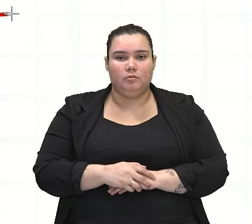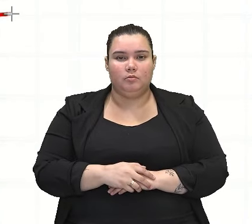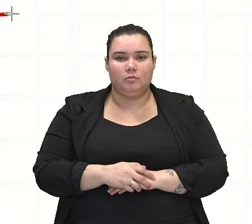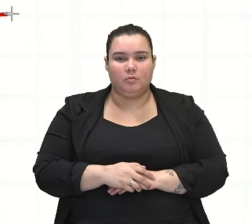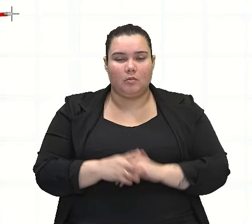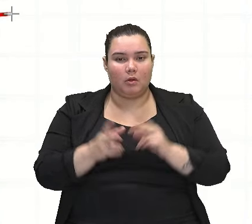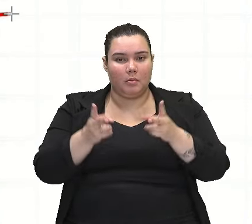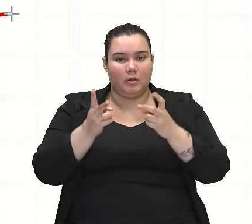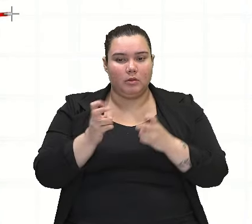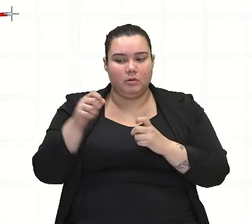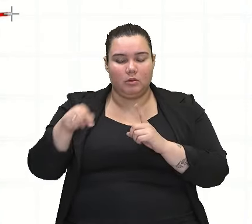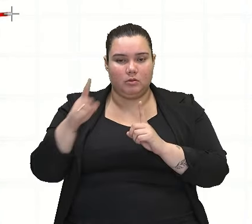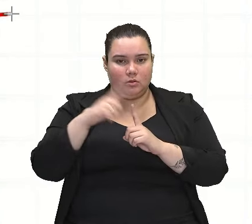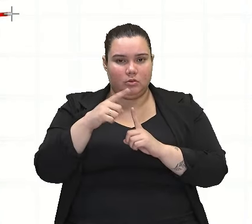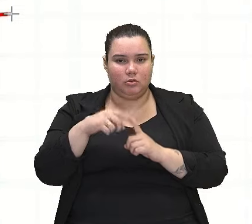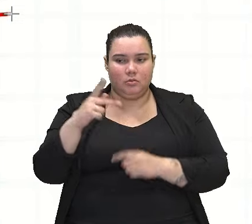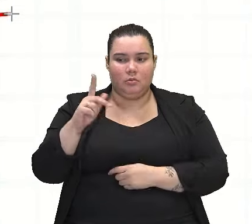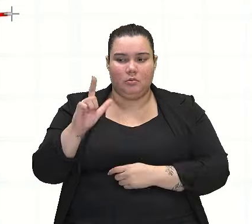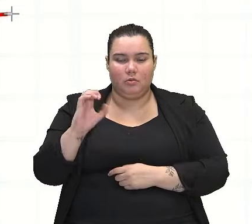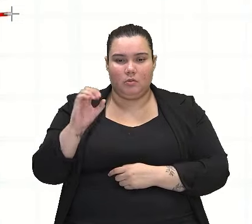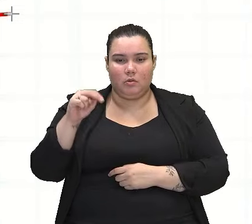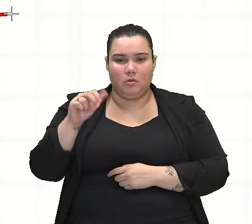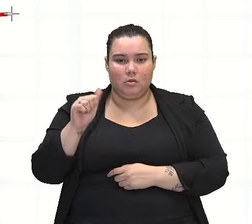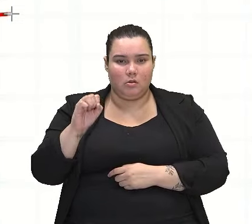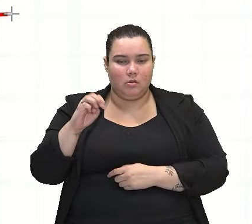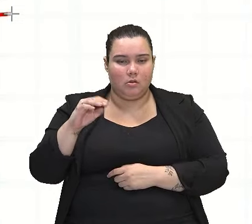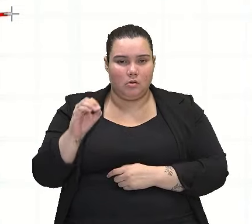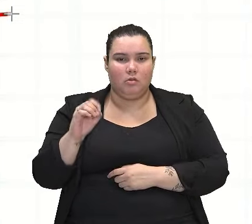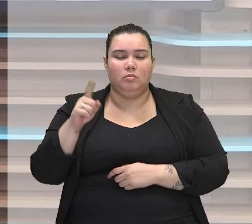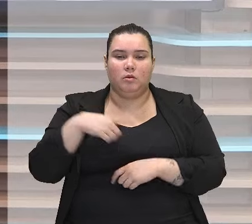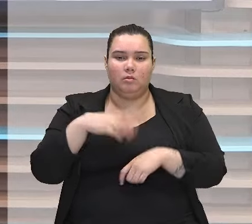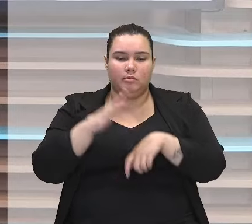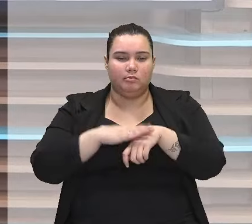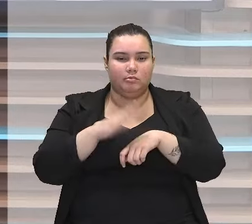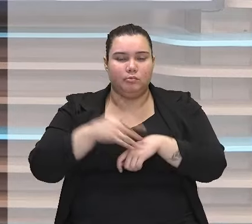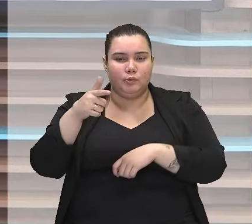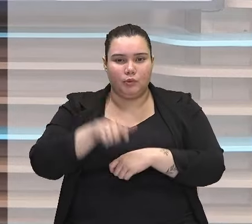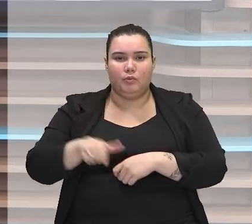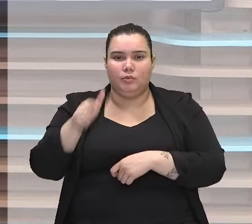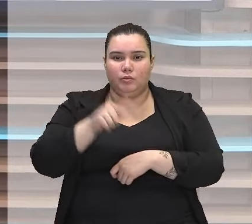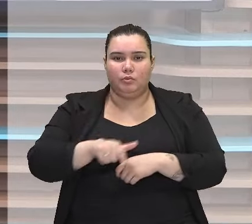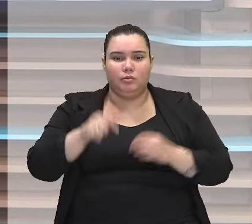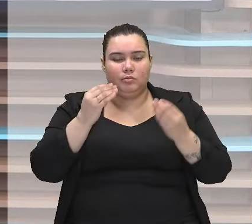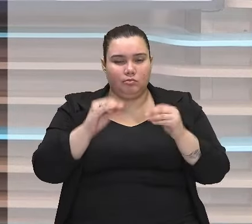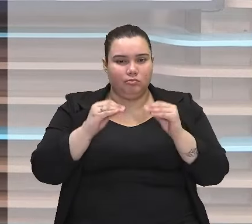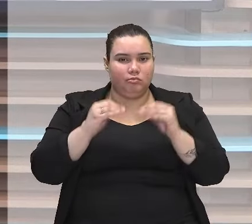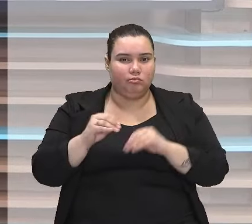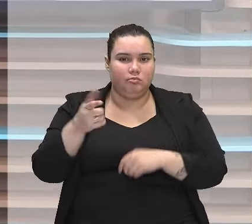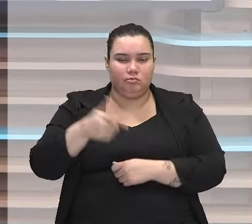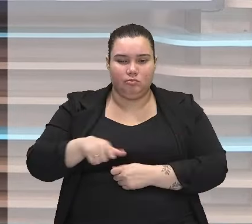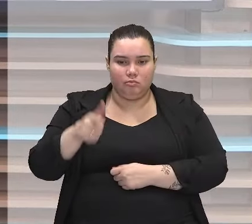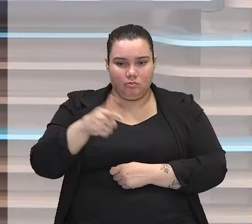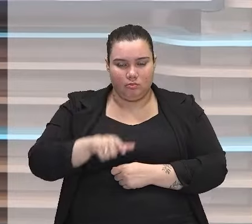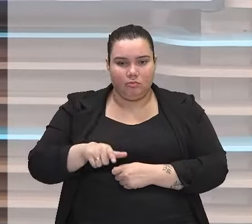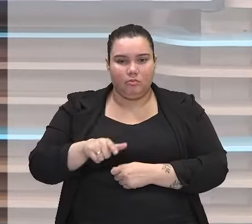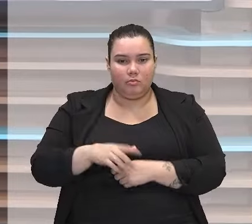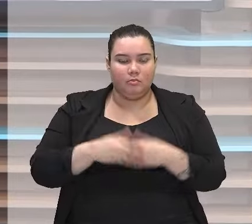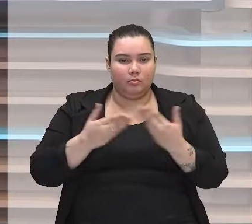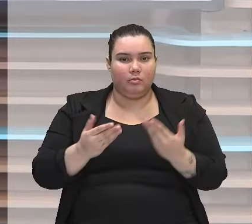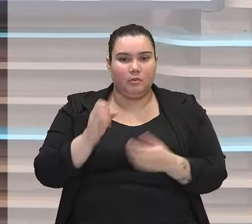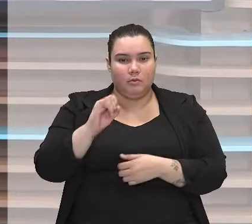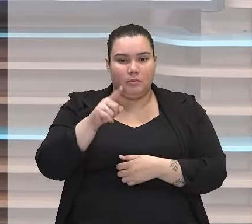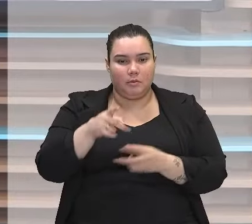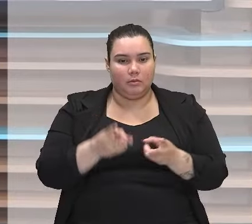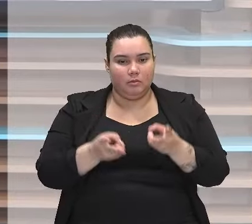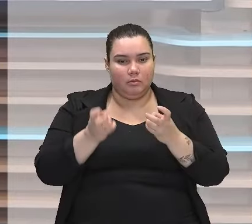literário é uma repetição intencional. Então, quando a gente tem essa repetição intencional, você percebe que a pessoa que